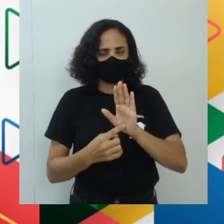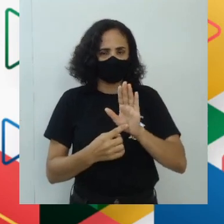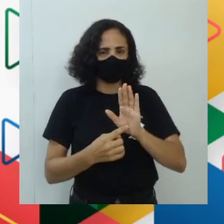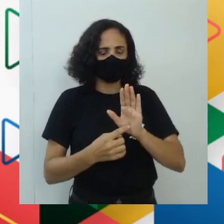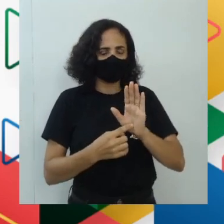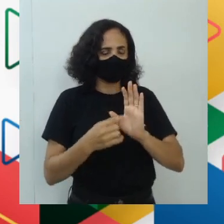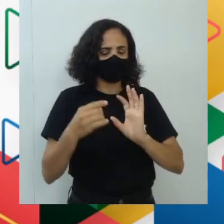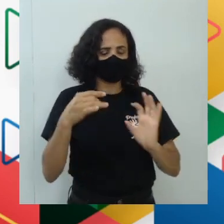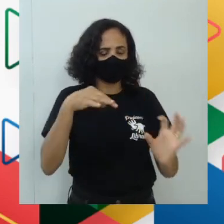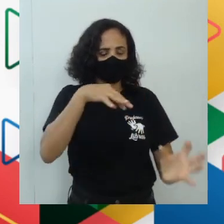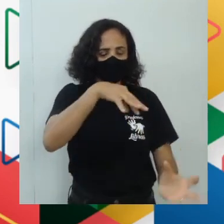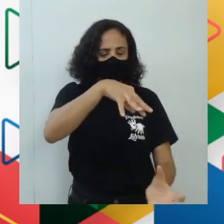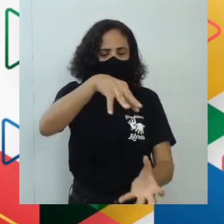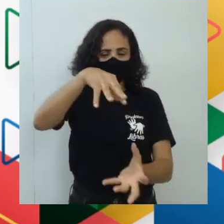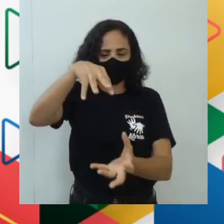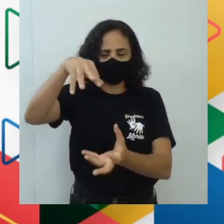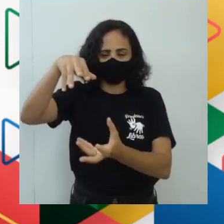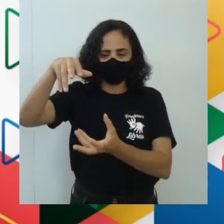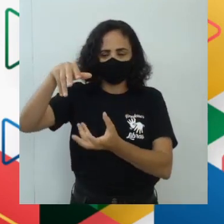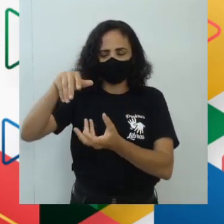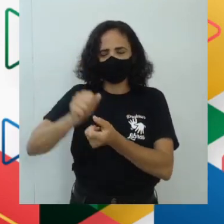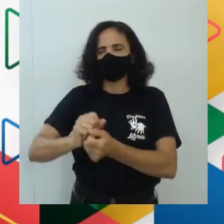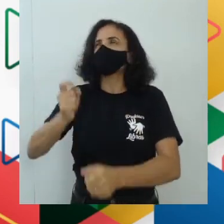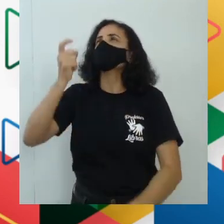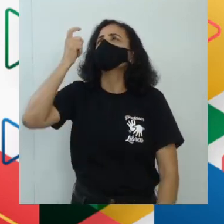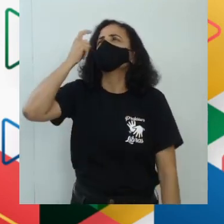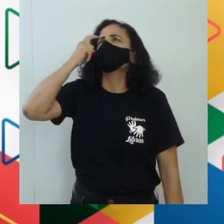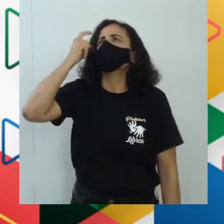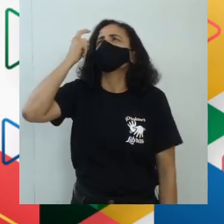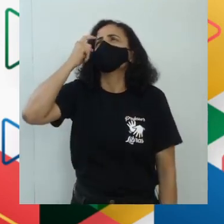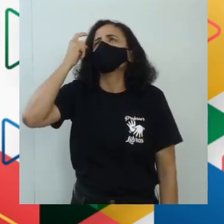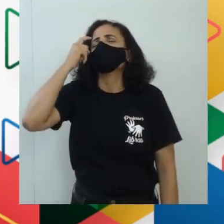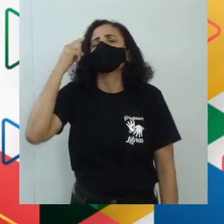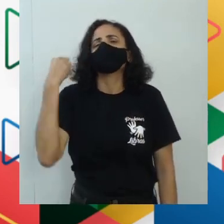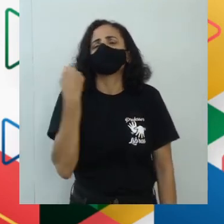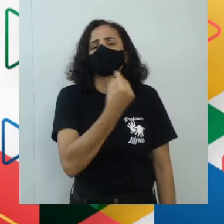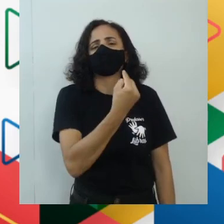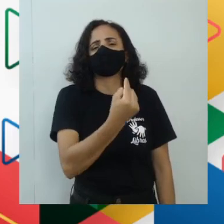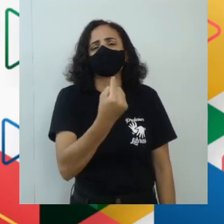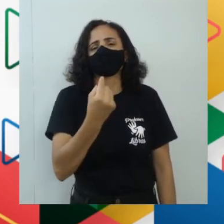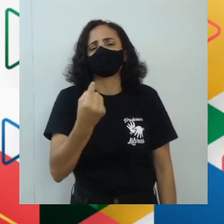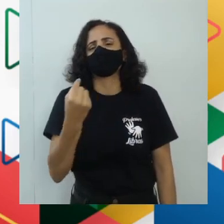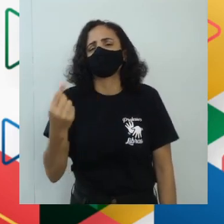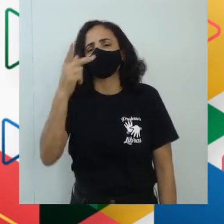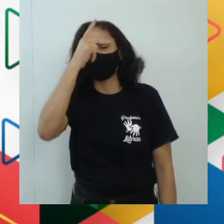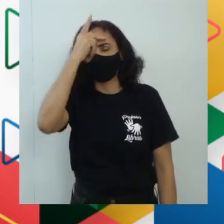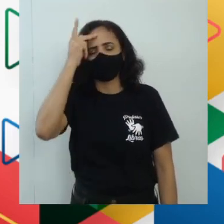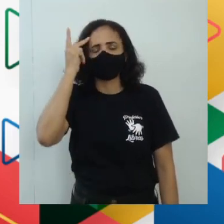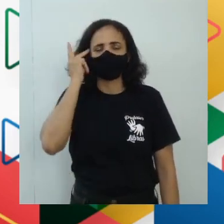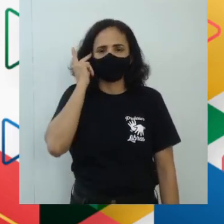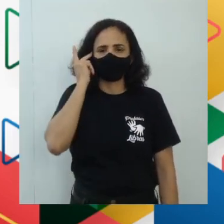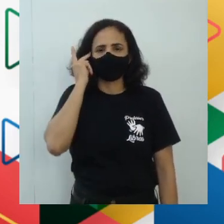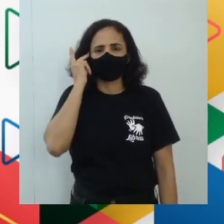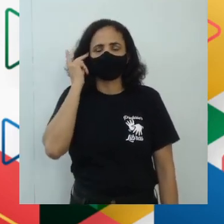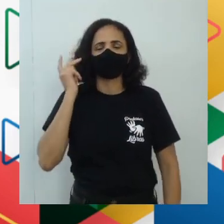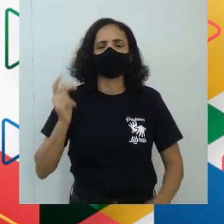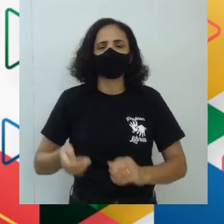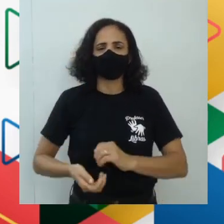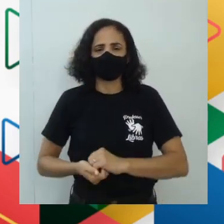mundo, a forma de pensar, o jeito humano de ser, a partir